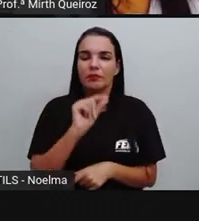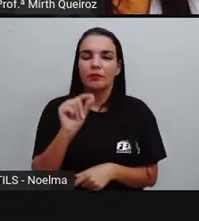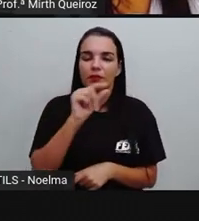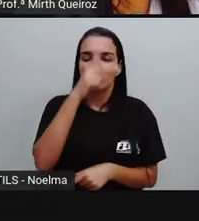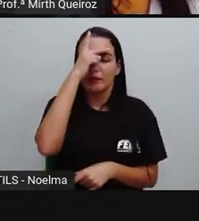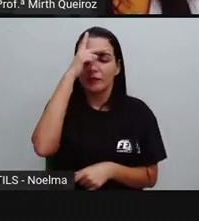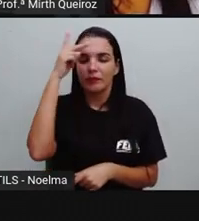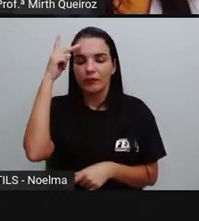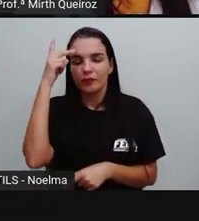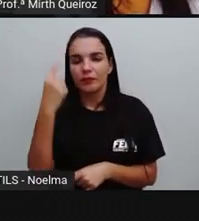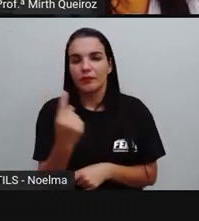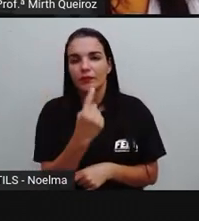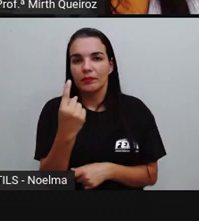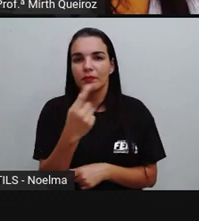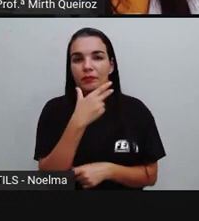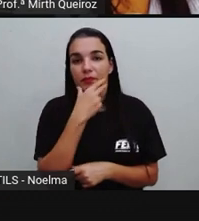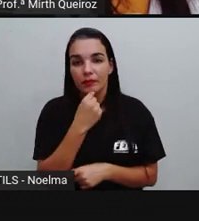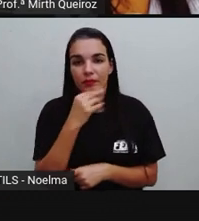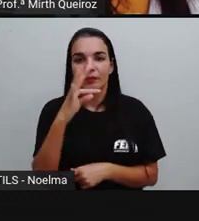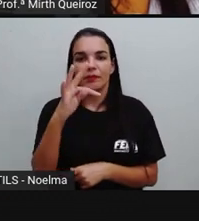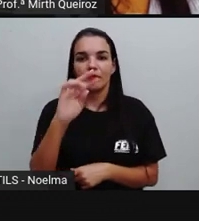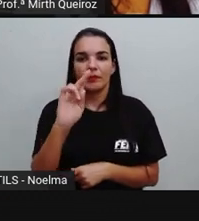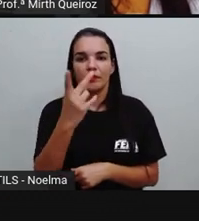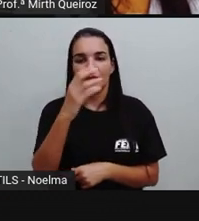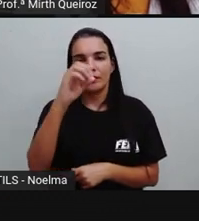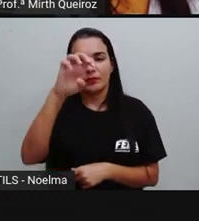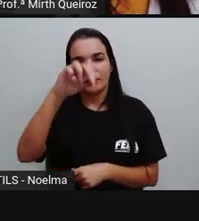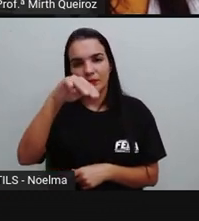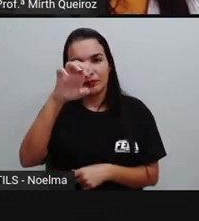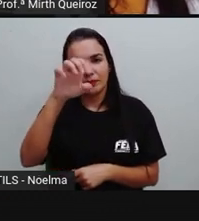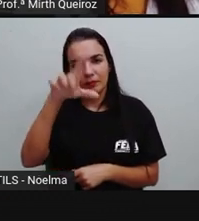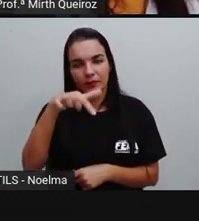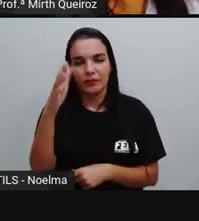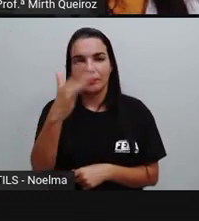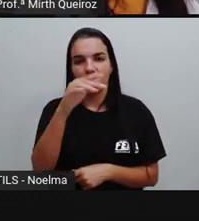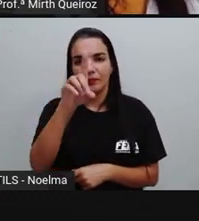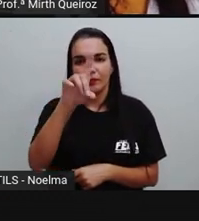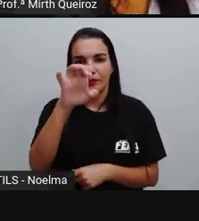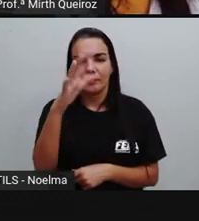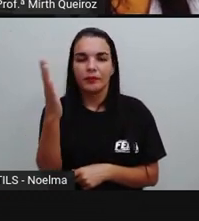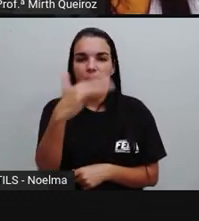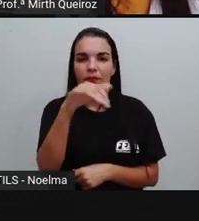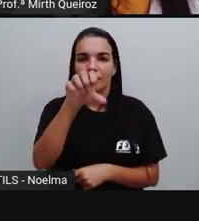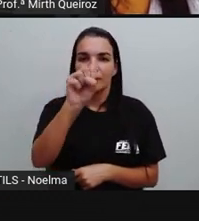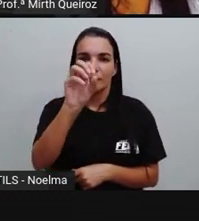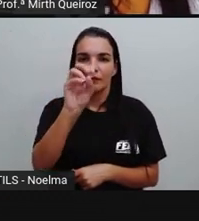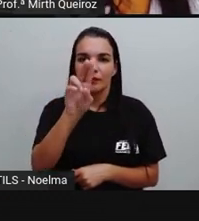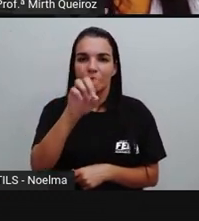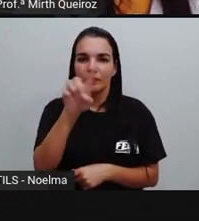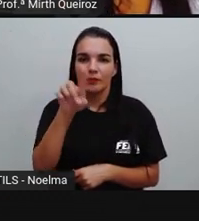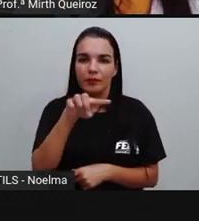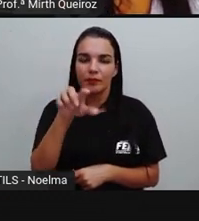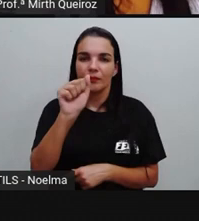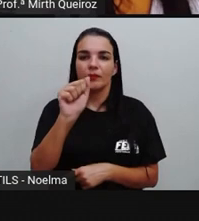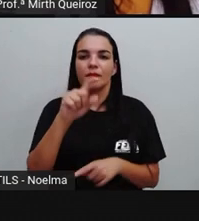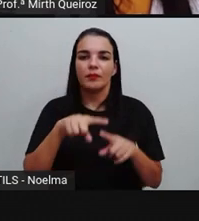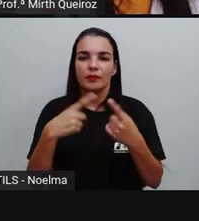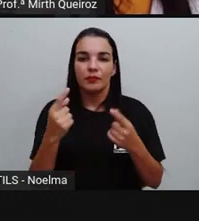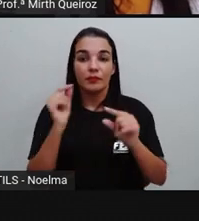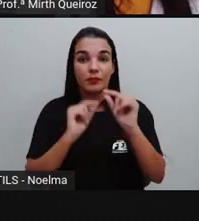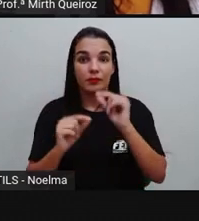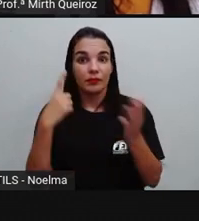governador geral? Foi Tomé de Souza. Então, a história de Salvador, esse dia, né?